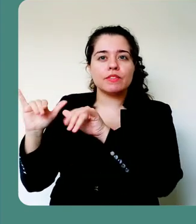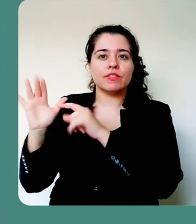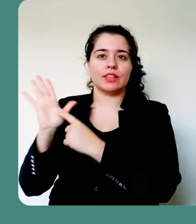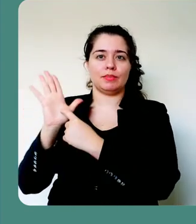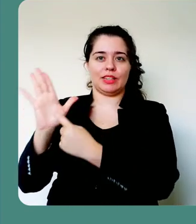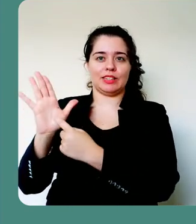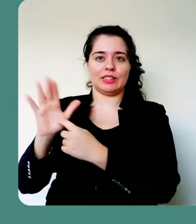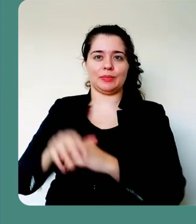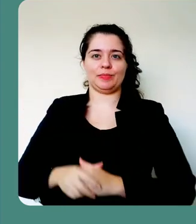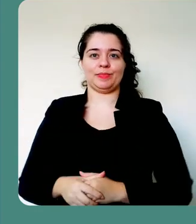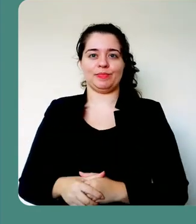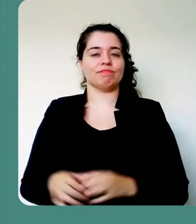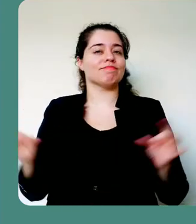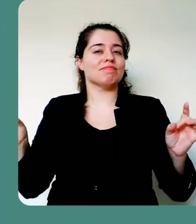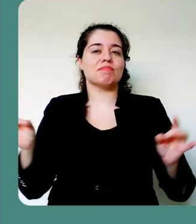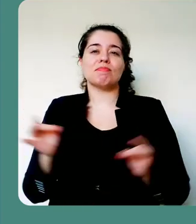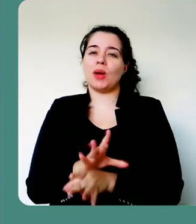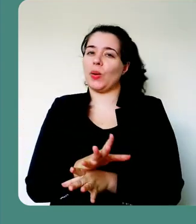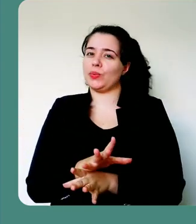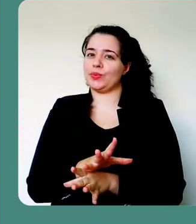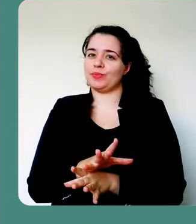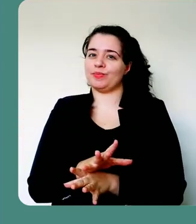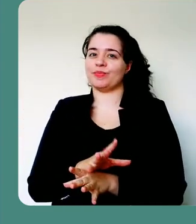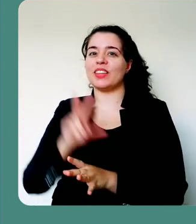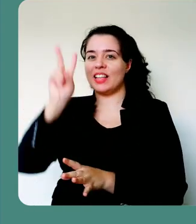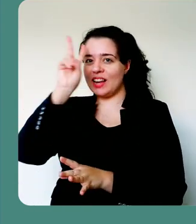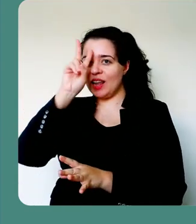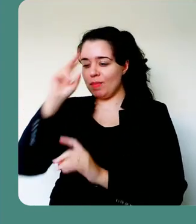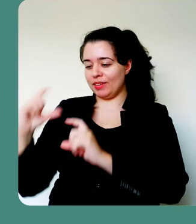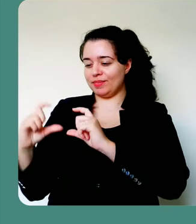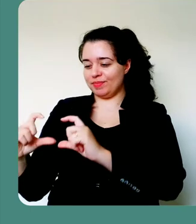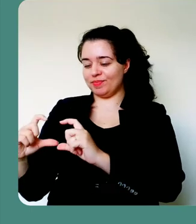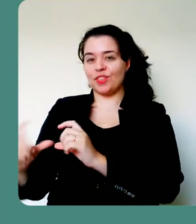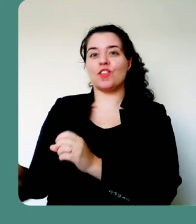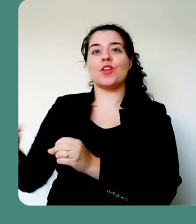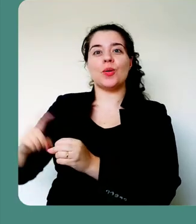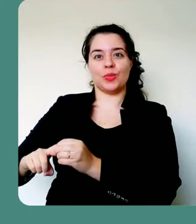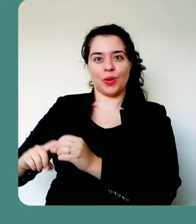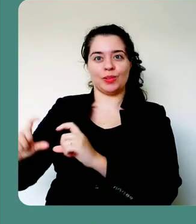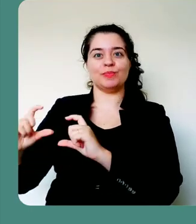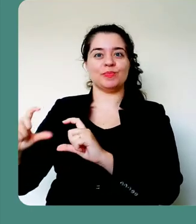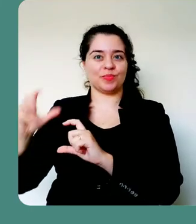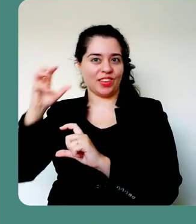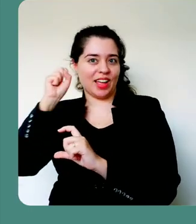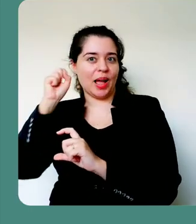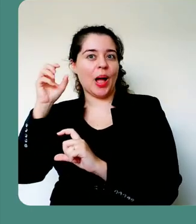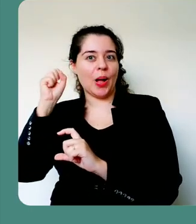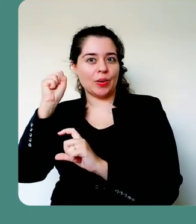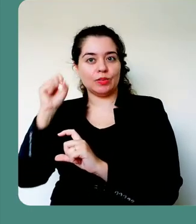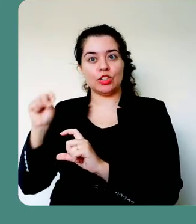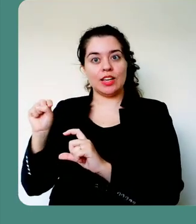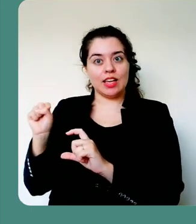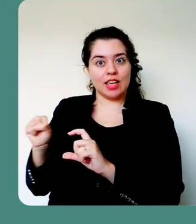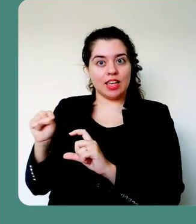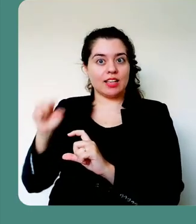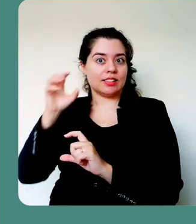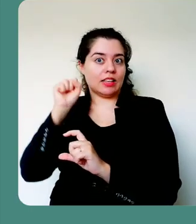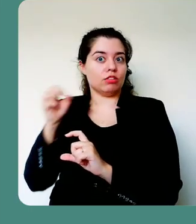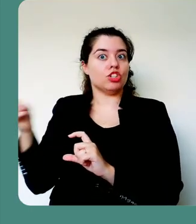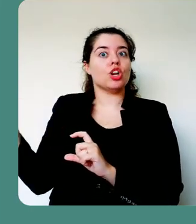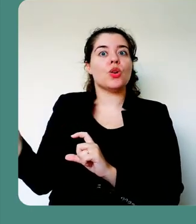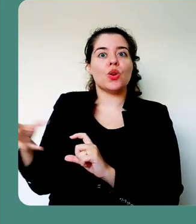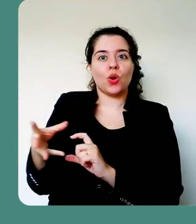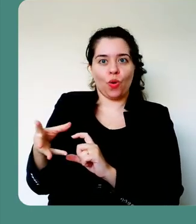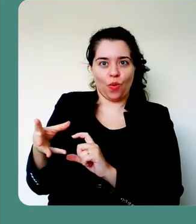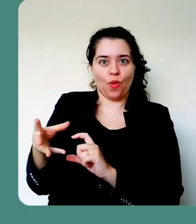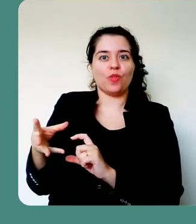Pronto. Aquele ícone de áudio voltou para esse meu slide, agora eu tenho um novo arquivo de áudio que foi capturado e vinculado a